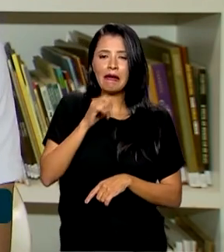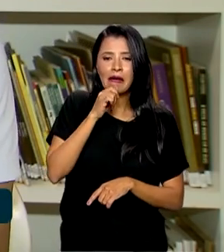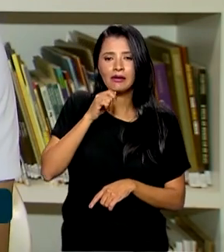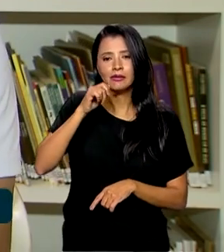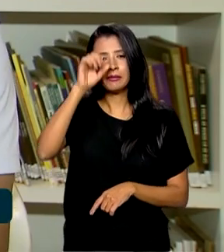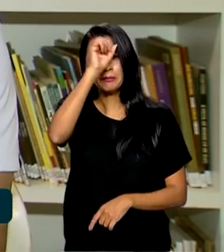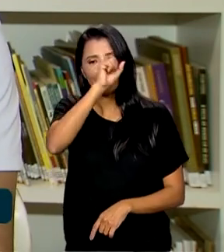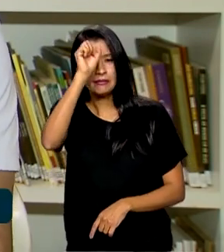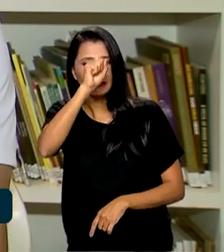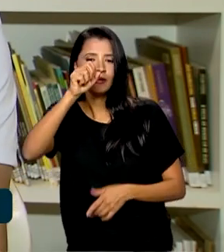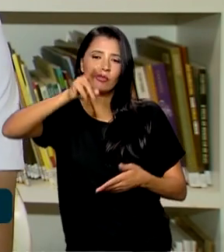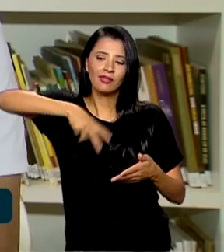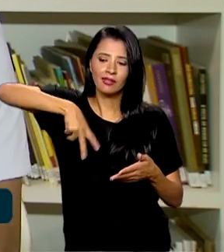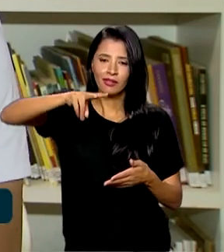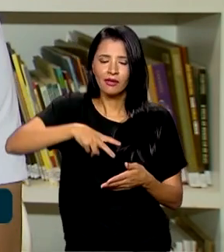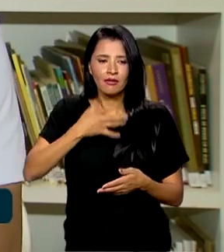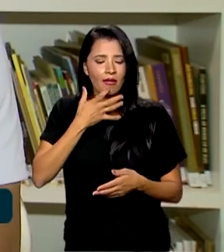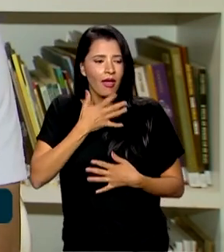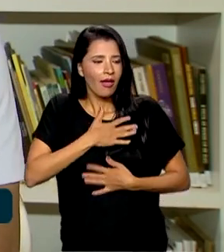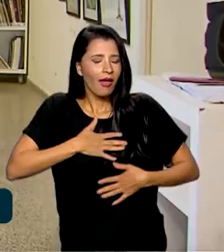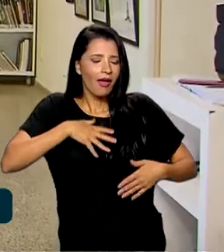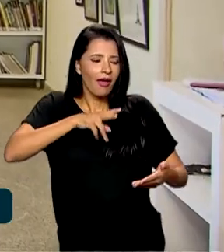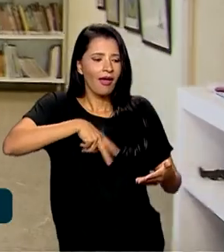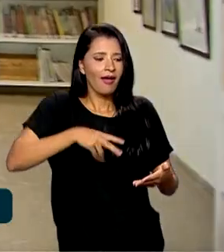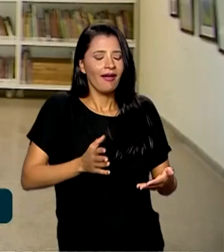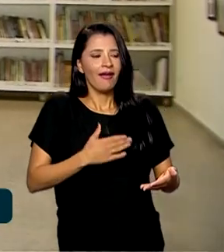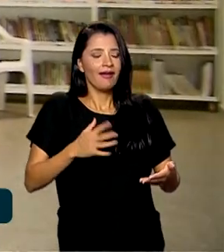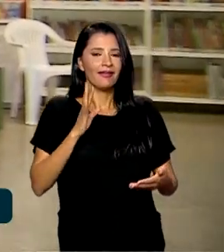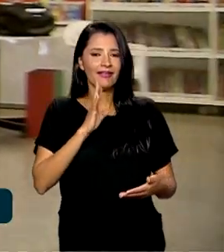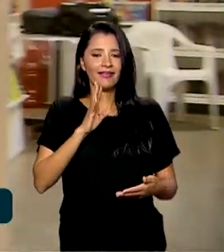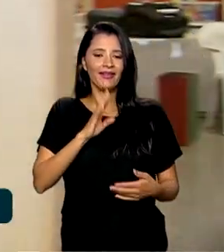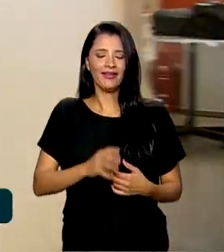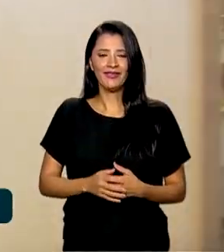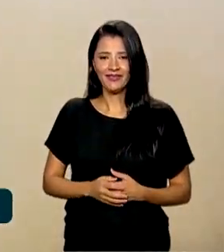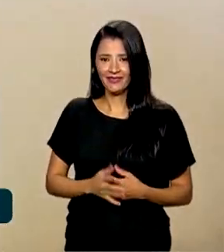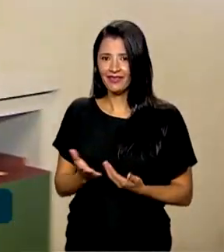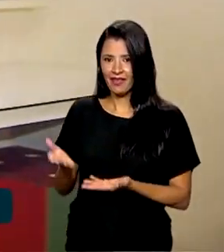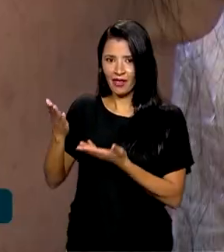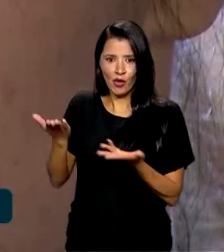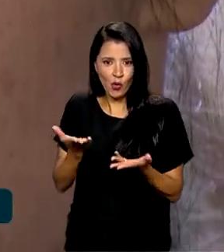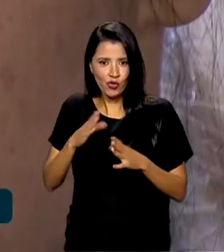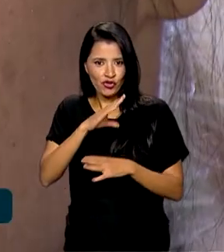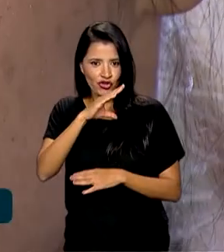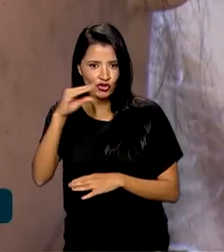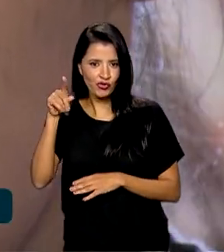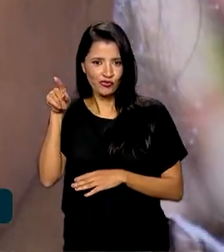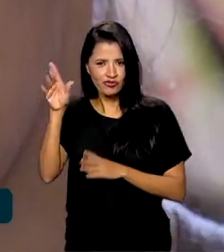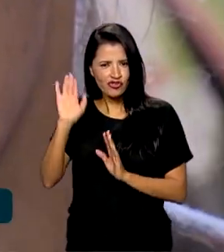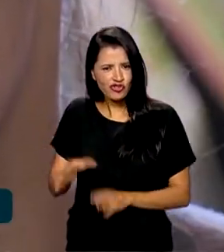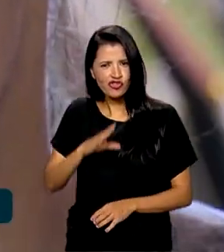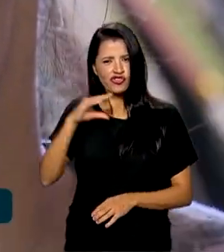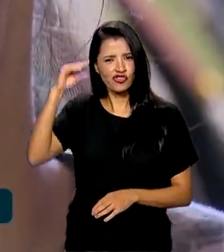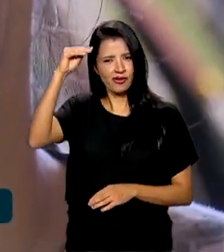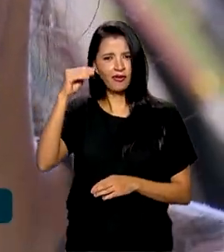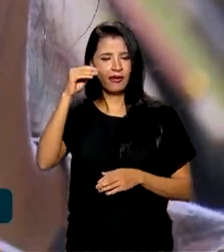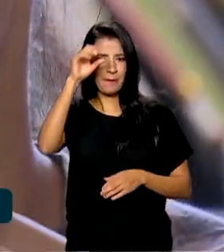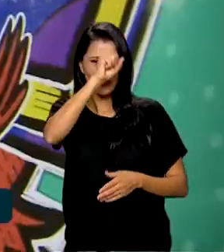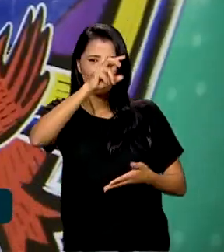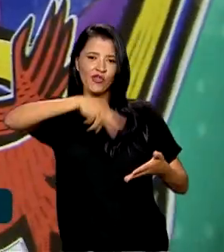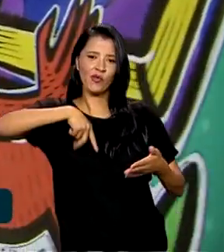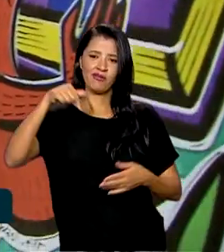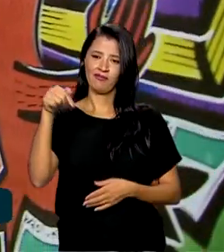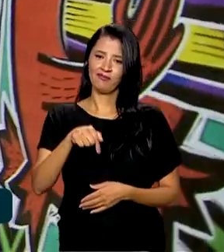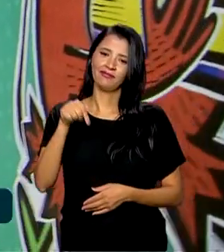a ler, a tomar o gosto e o prazer por essa leitura. Raídes, hoje adulta, praticamente foi alfabetizada aqui.